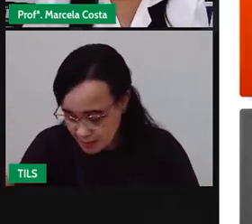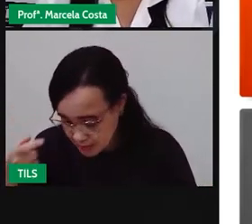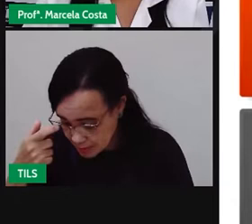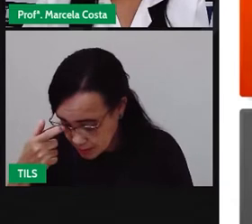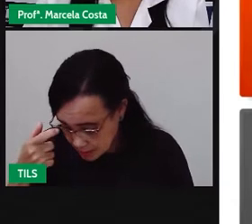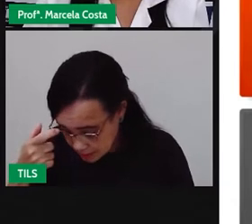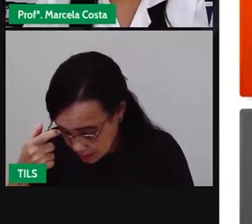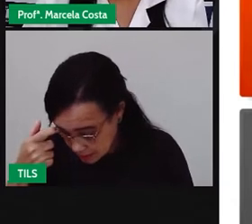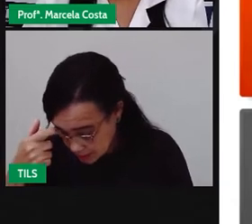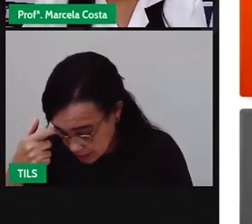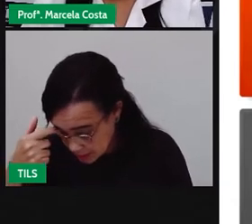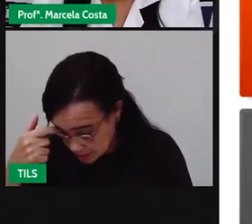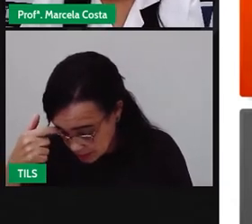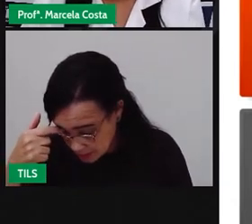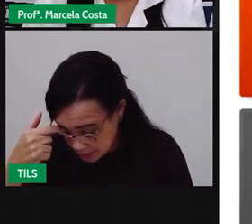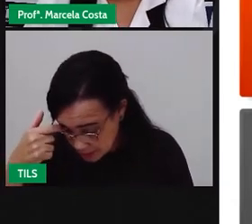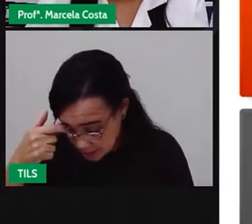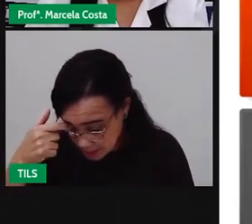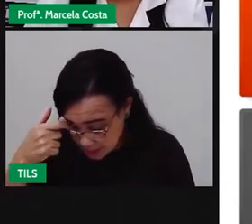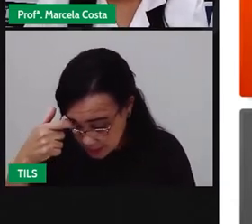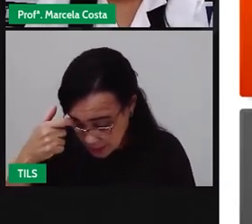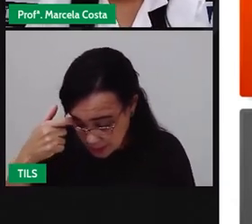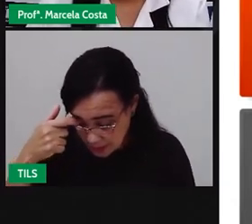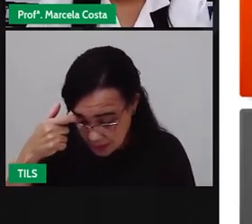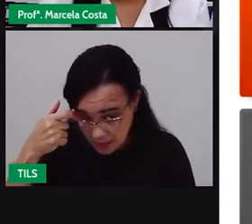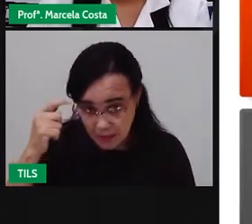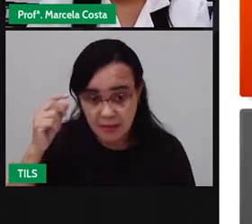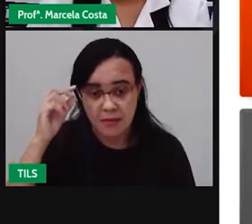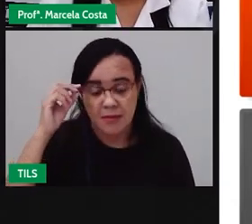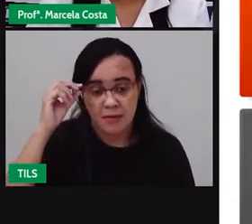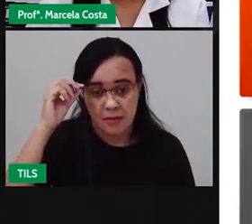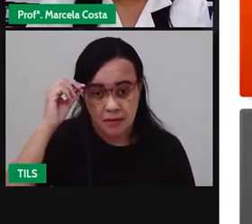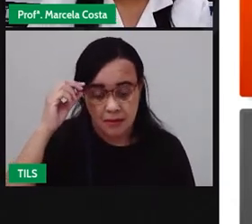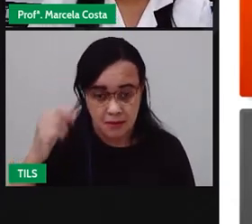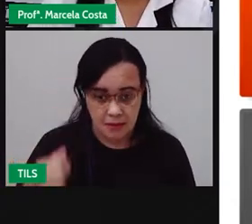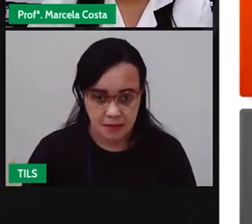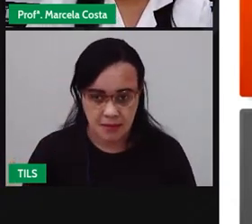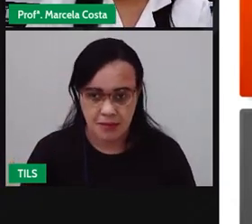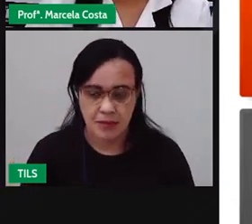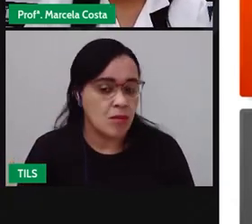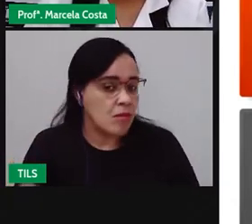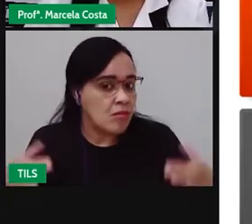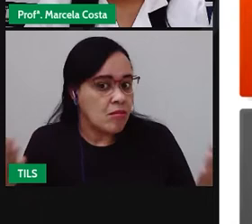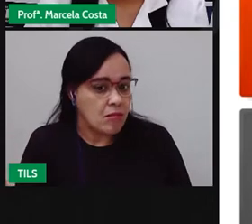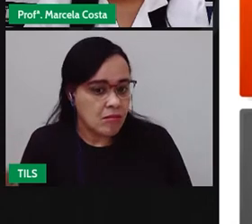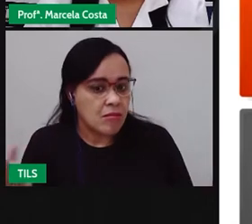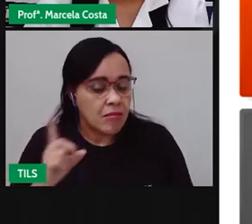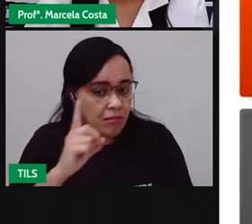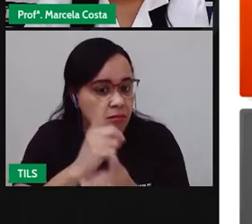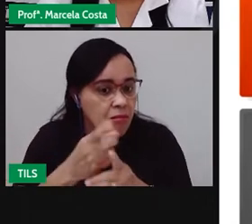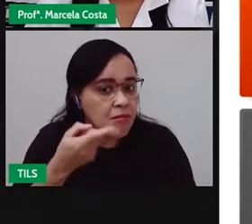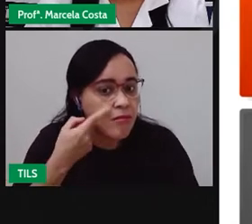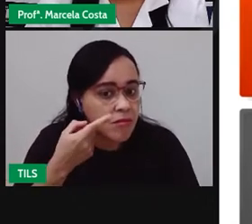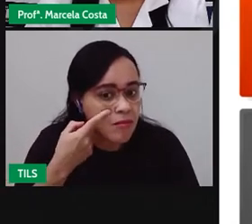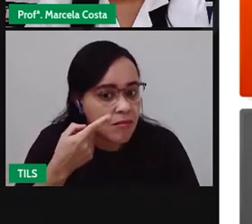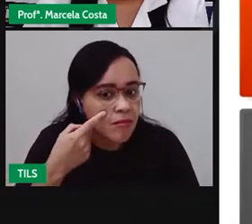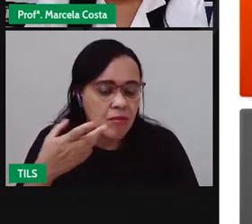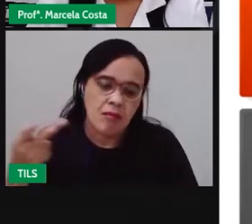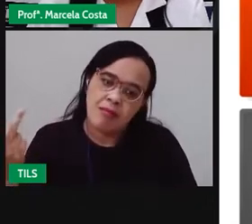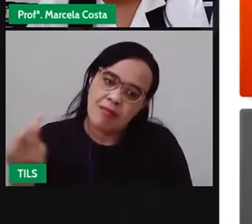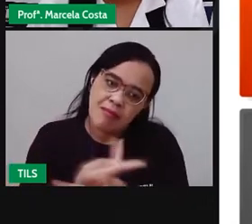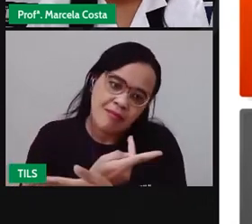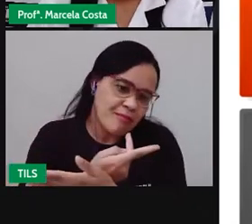Onde é que vocês acham que a outra peça está? Eu acho que ela está aqui. Vamos ver? Ó.